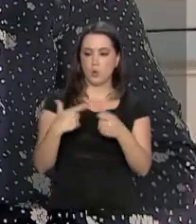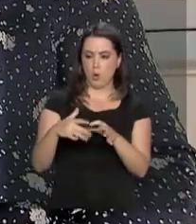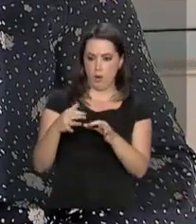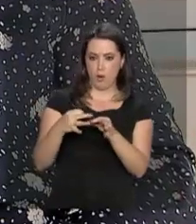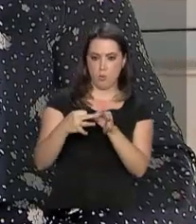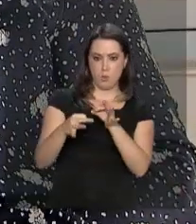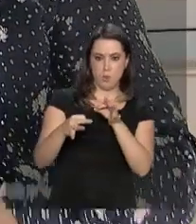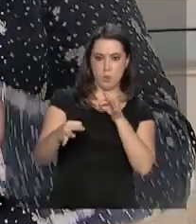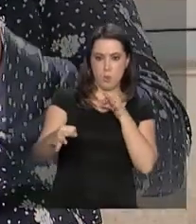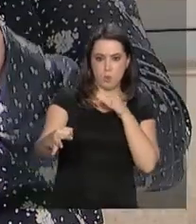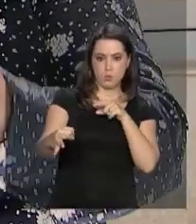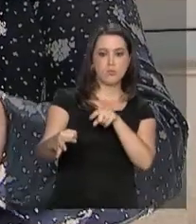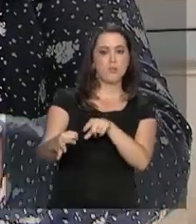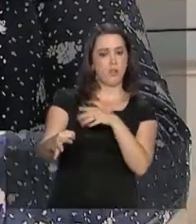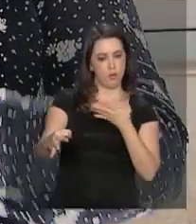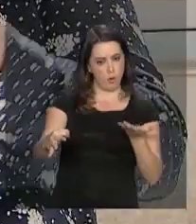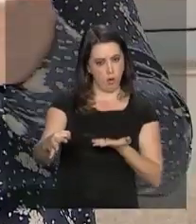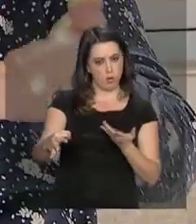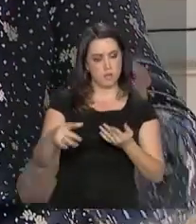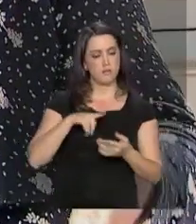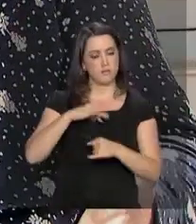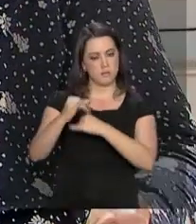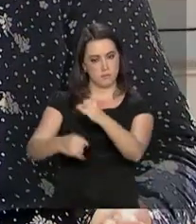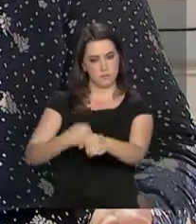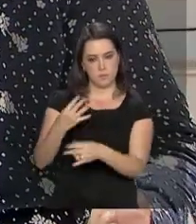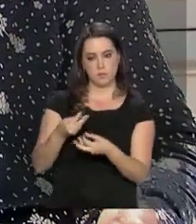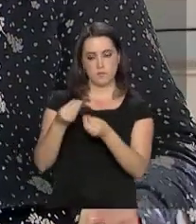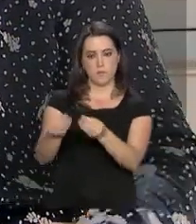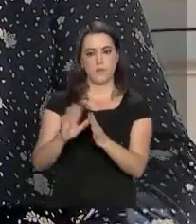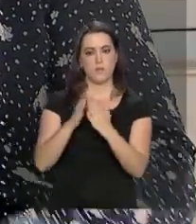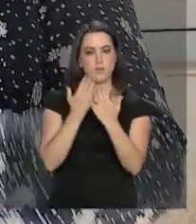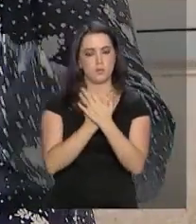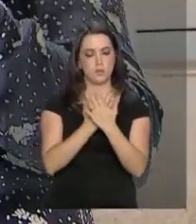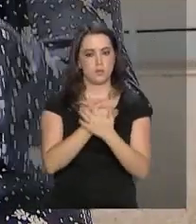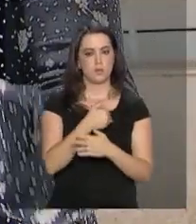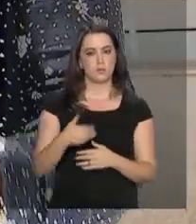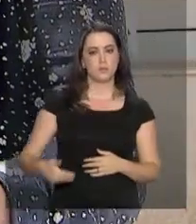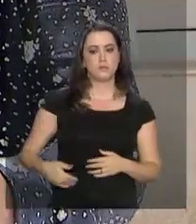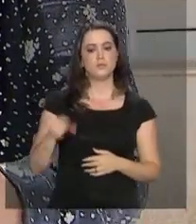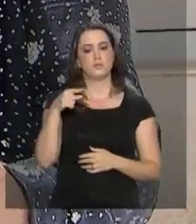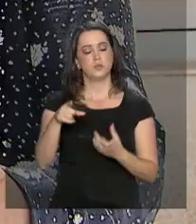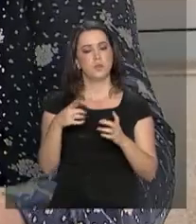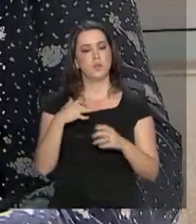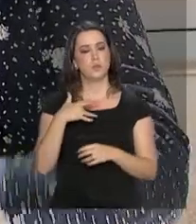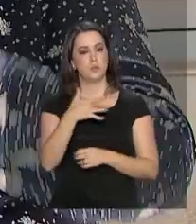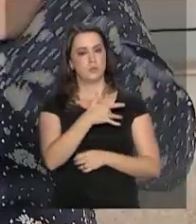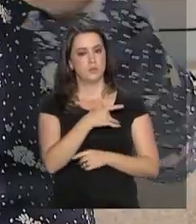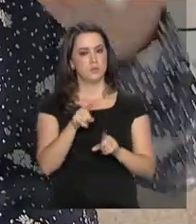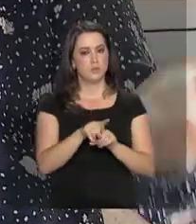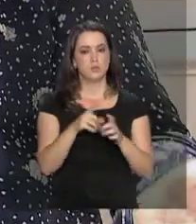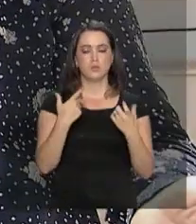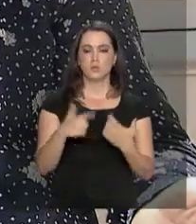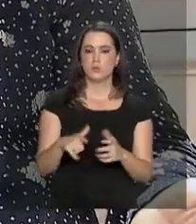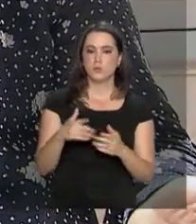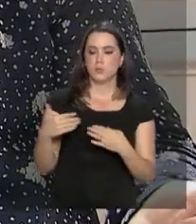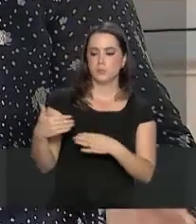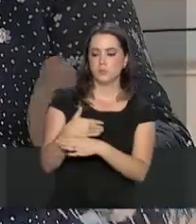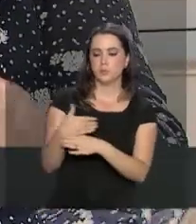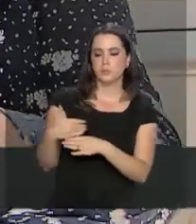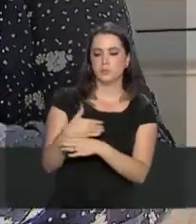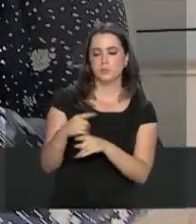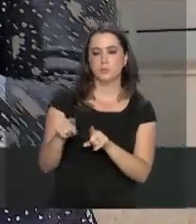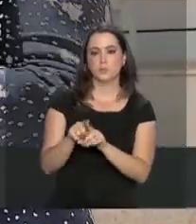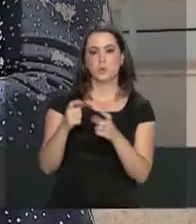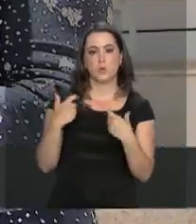longíquos do país, beneficiando milhares de escolas públicas, unidades de saúde, postos de fronteiras,